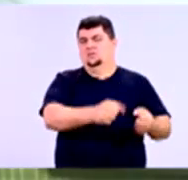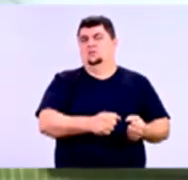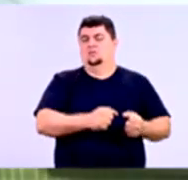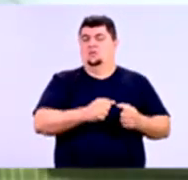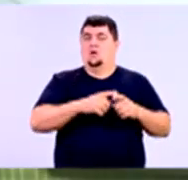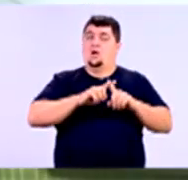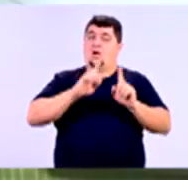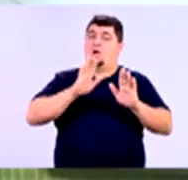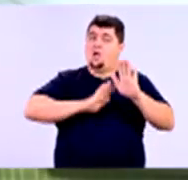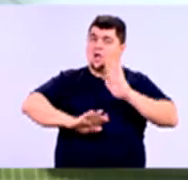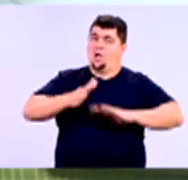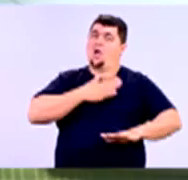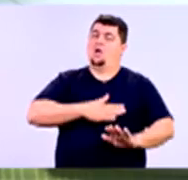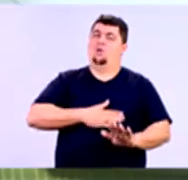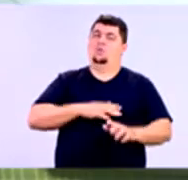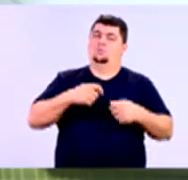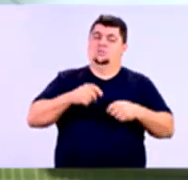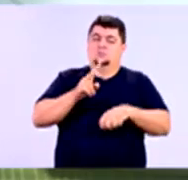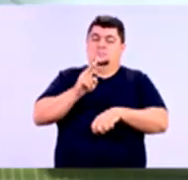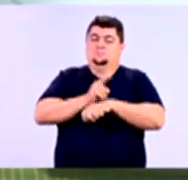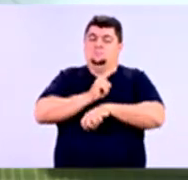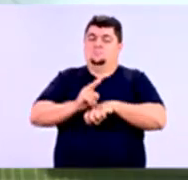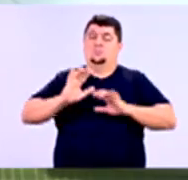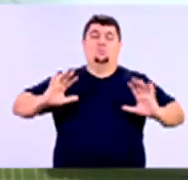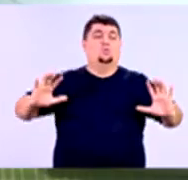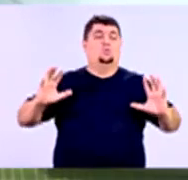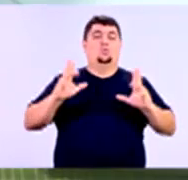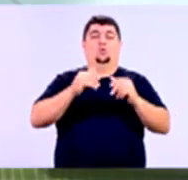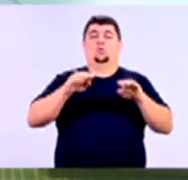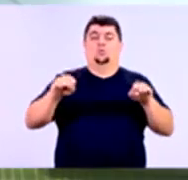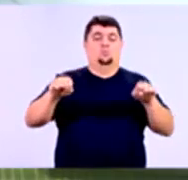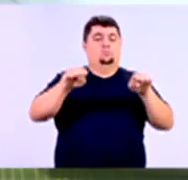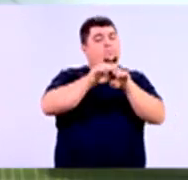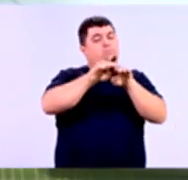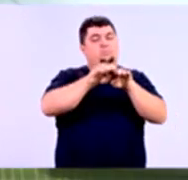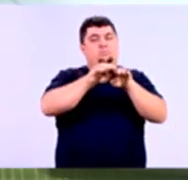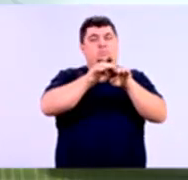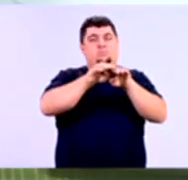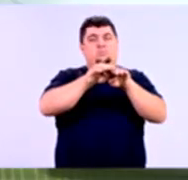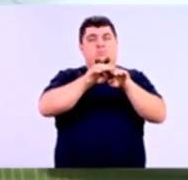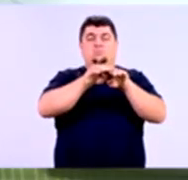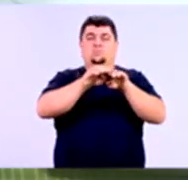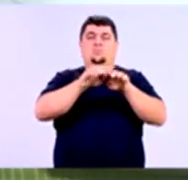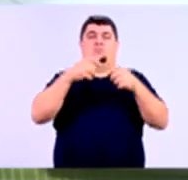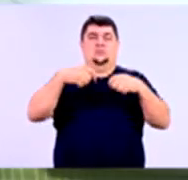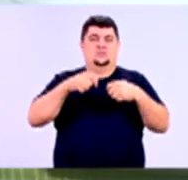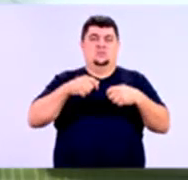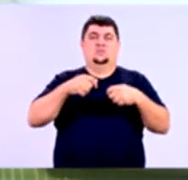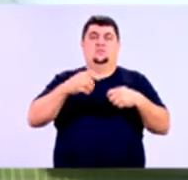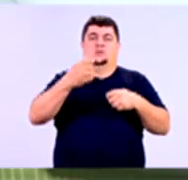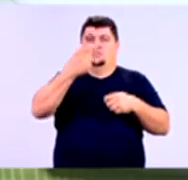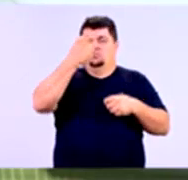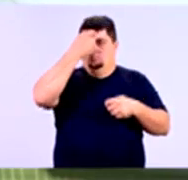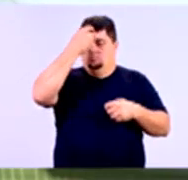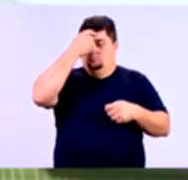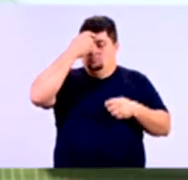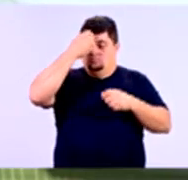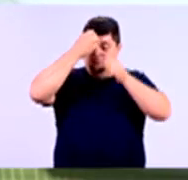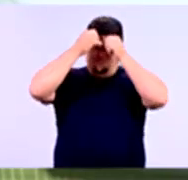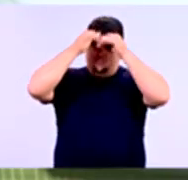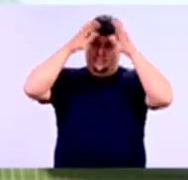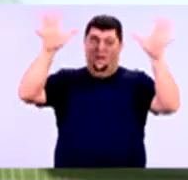é assim que funciona. A gente tem que gerenciar risco para todos, sem exceção, e isso tem que estar na mente de todo mundo que está na